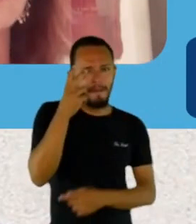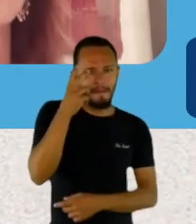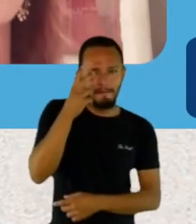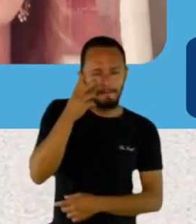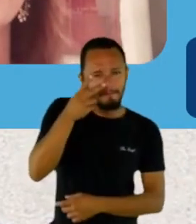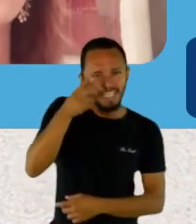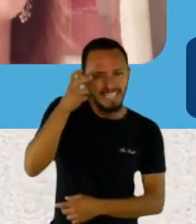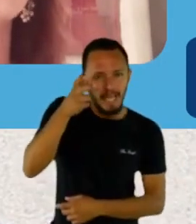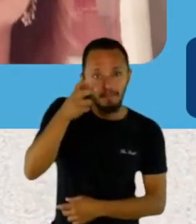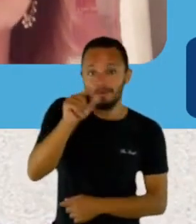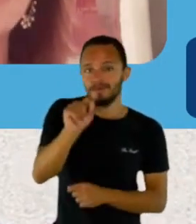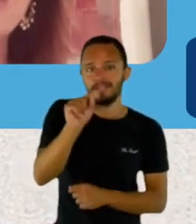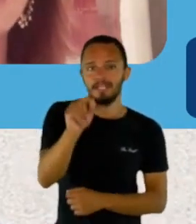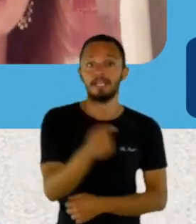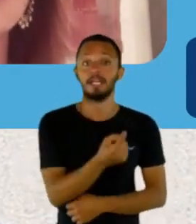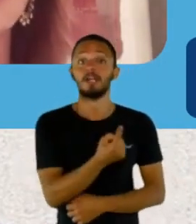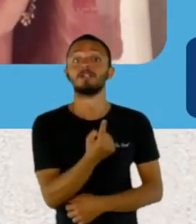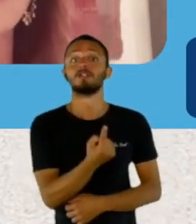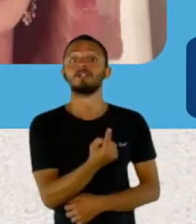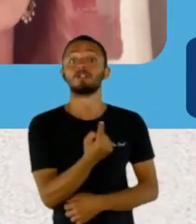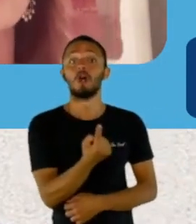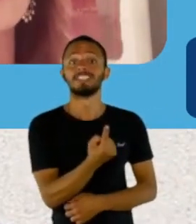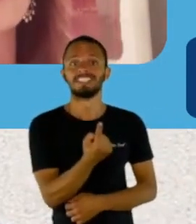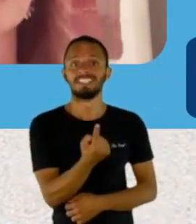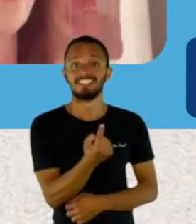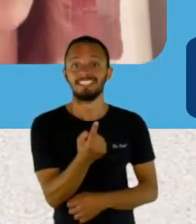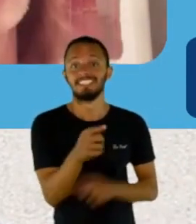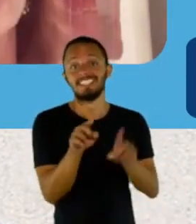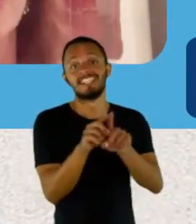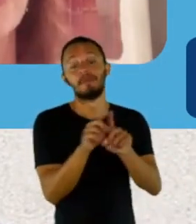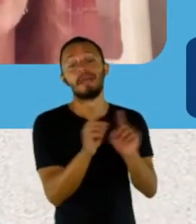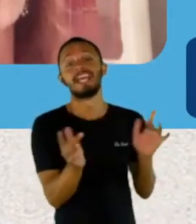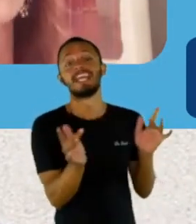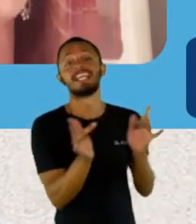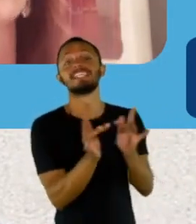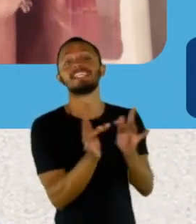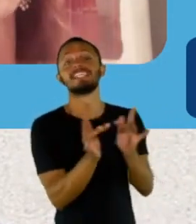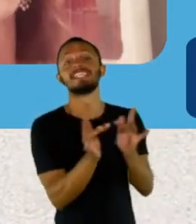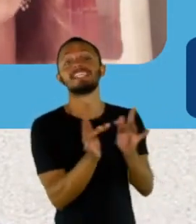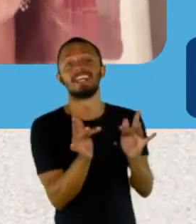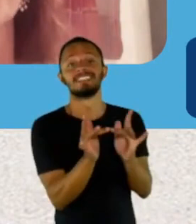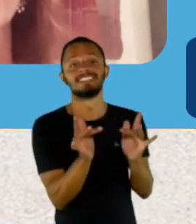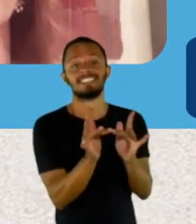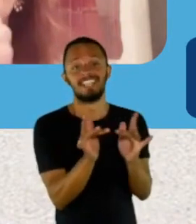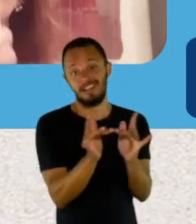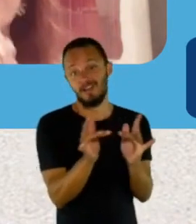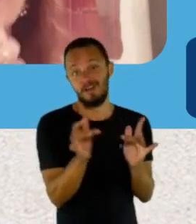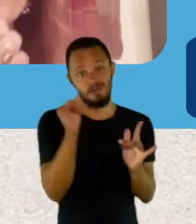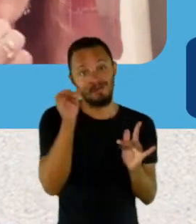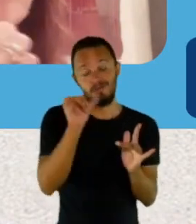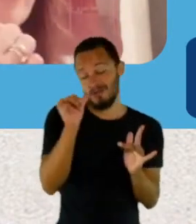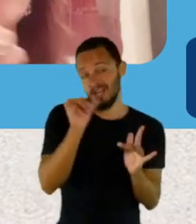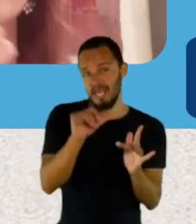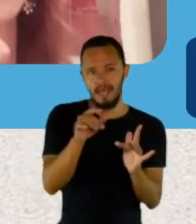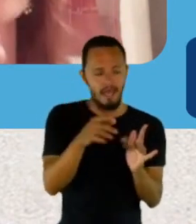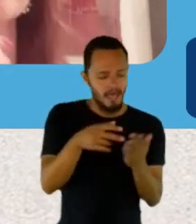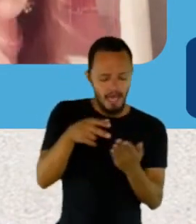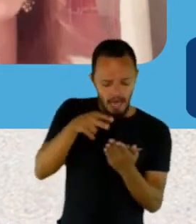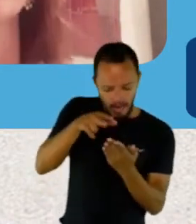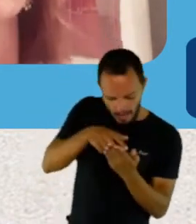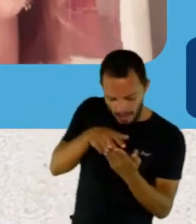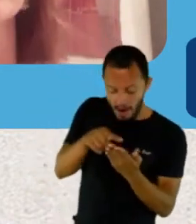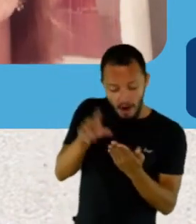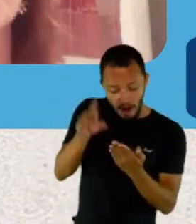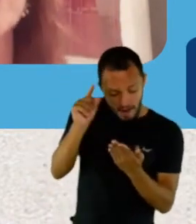estão sozinhas, elas se identificam com as histórias, isso é muito legal, estava hoje no meu salão, a minha cabelereira falou, cara, tem